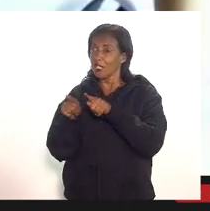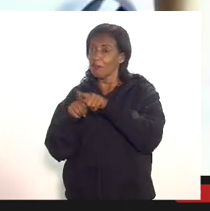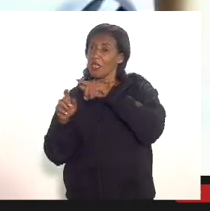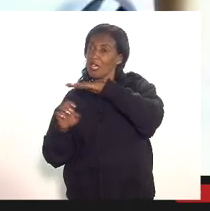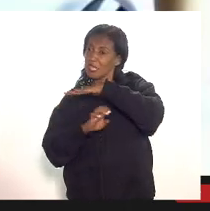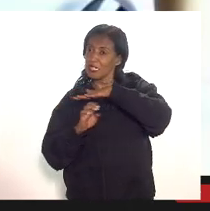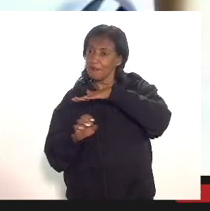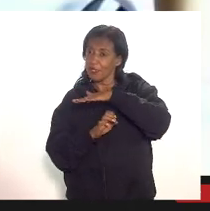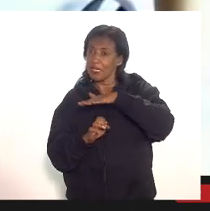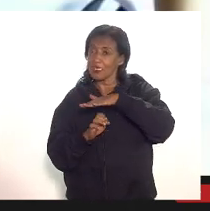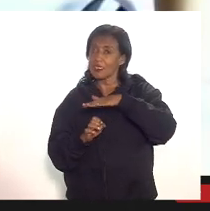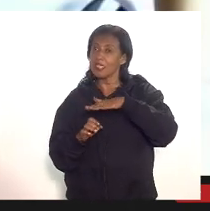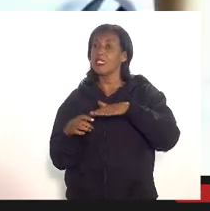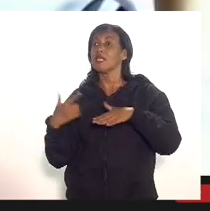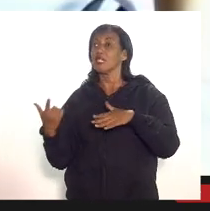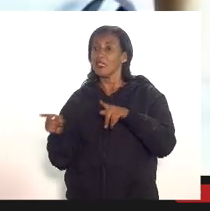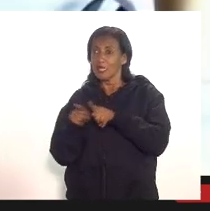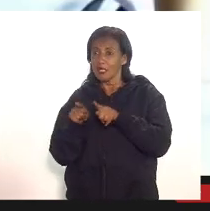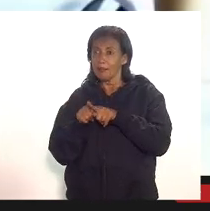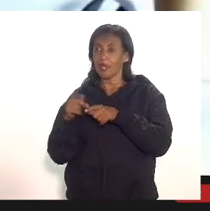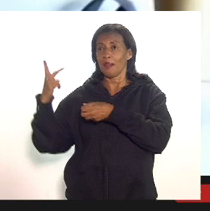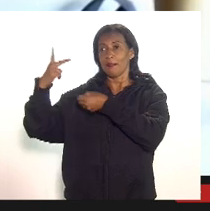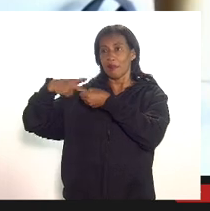Petrobras doutor Guilherme